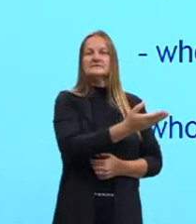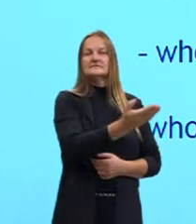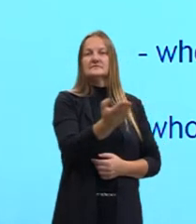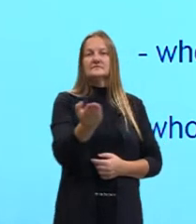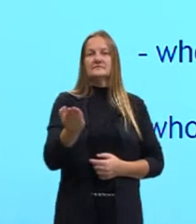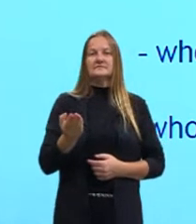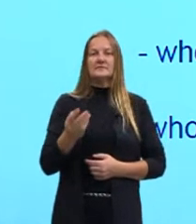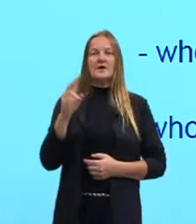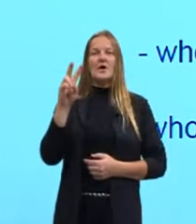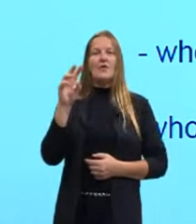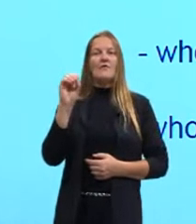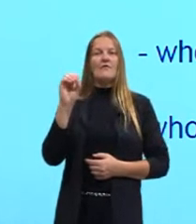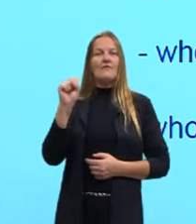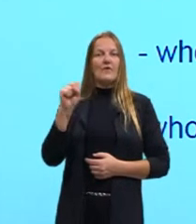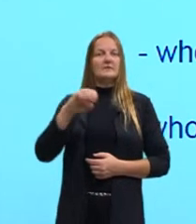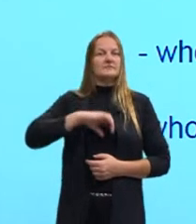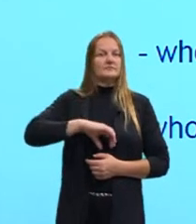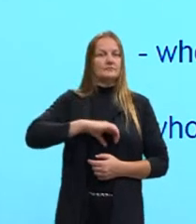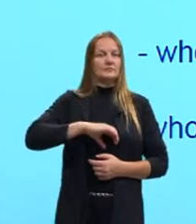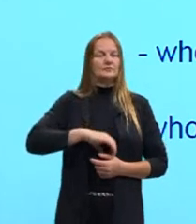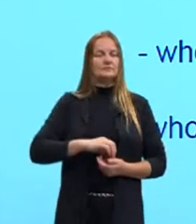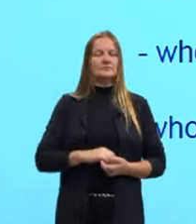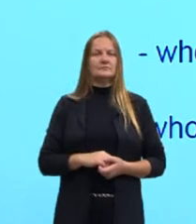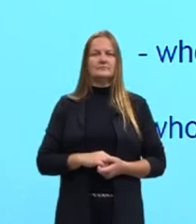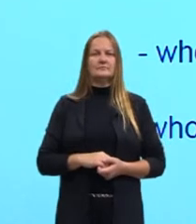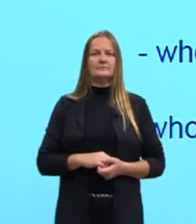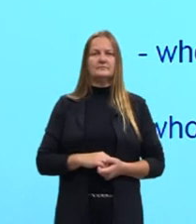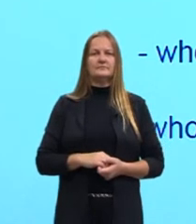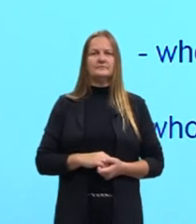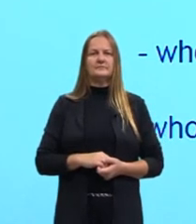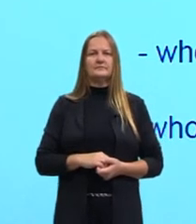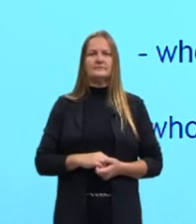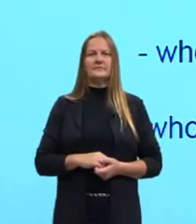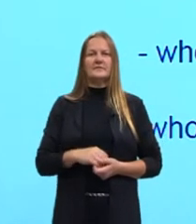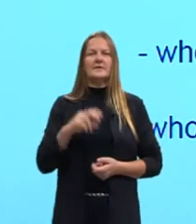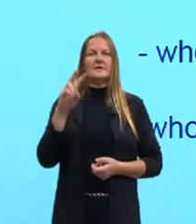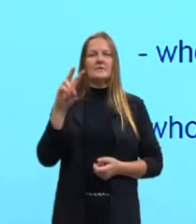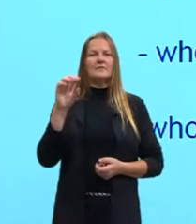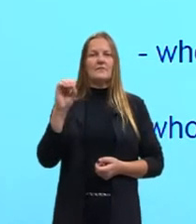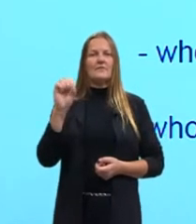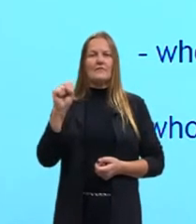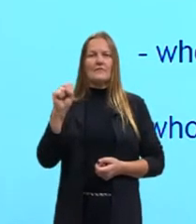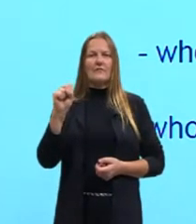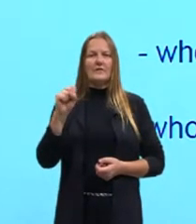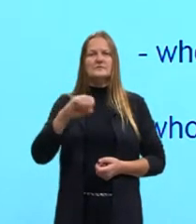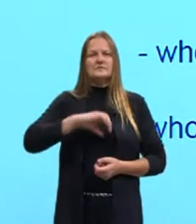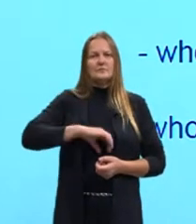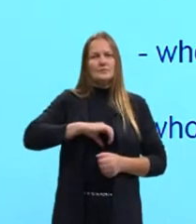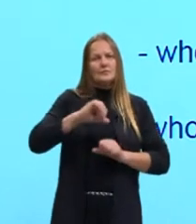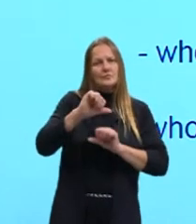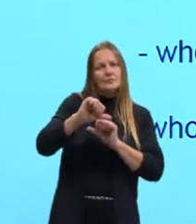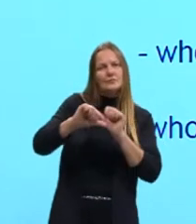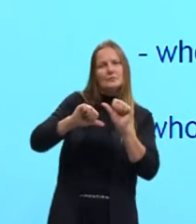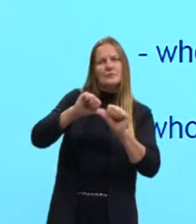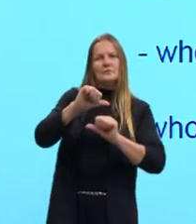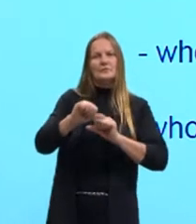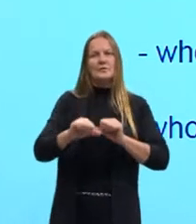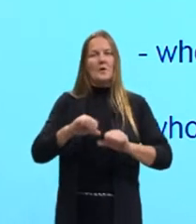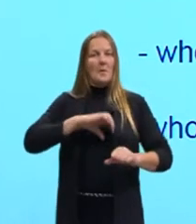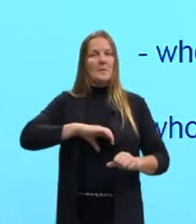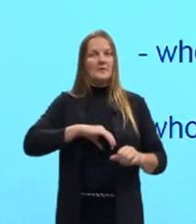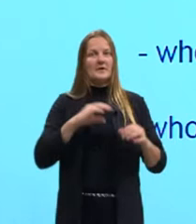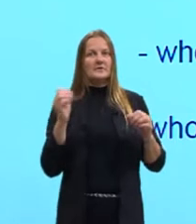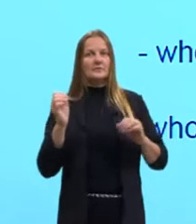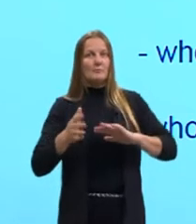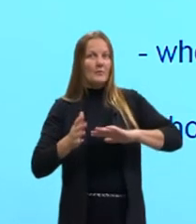Ou vós, no português mais antigo, eu diria que seria o vós, que se transformou no português moderno em